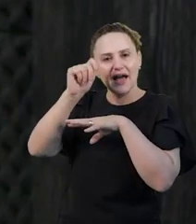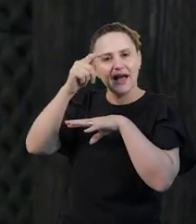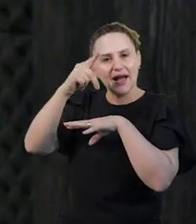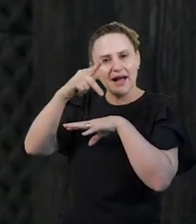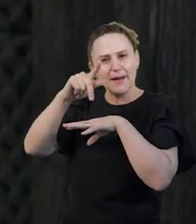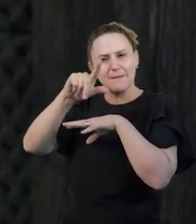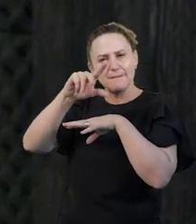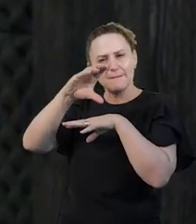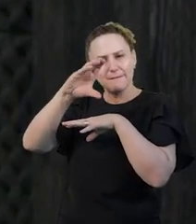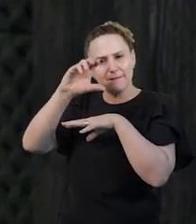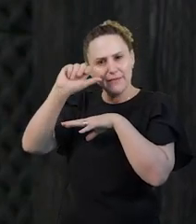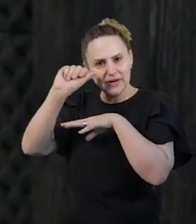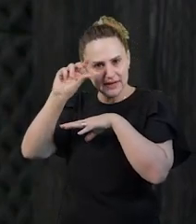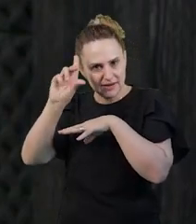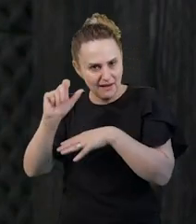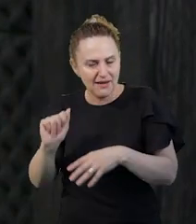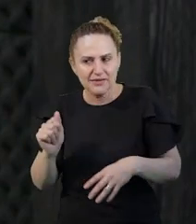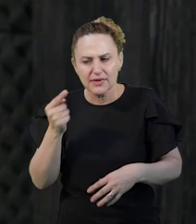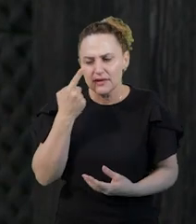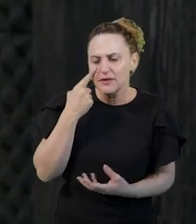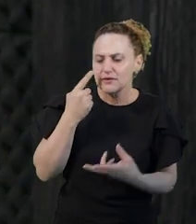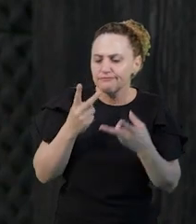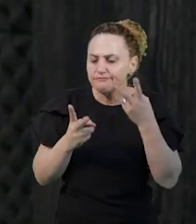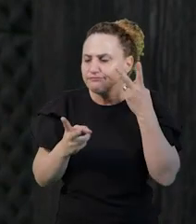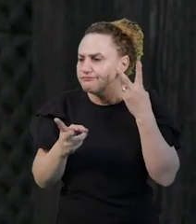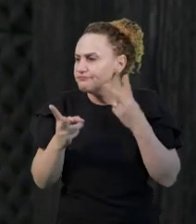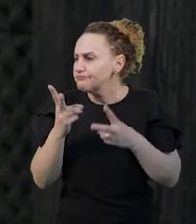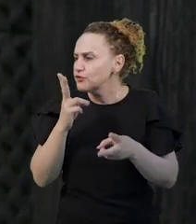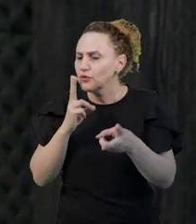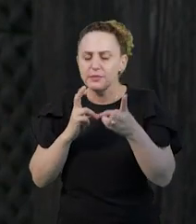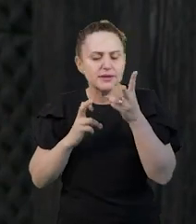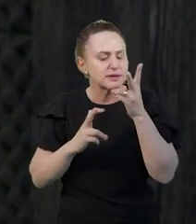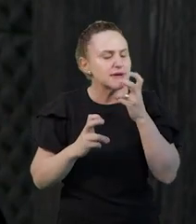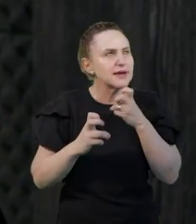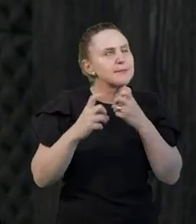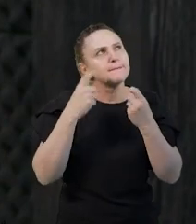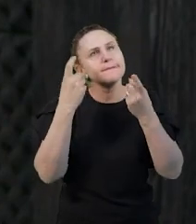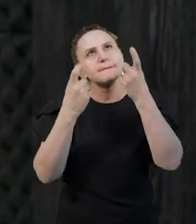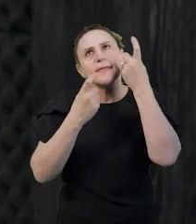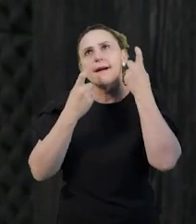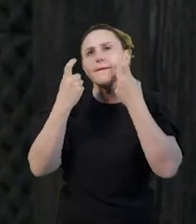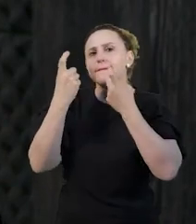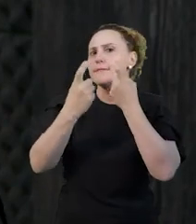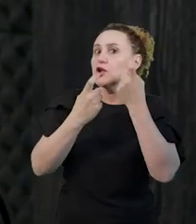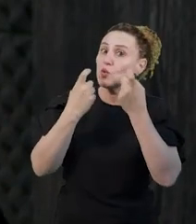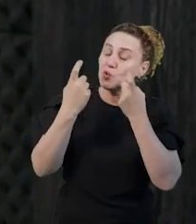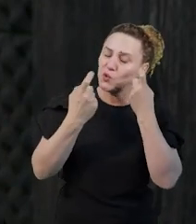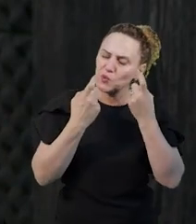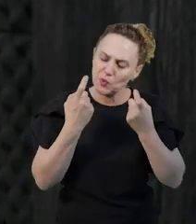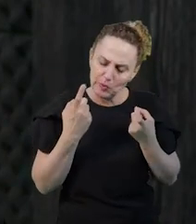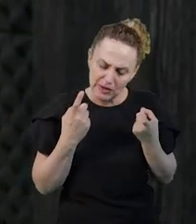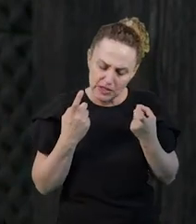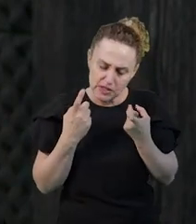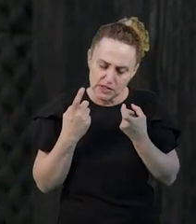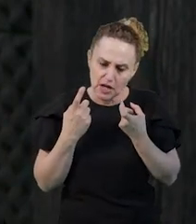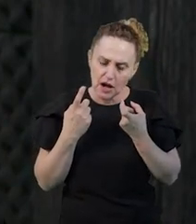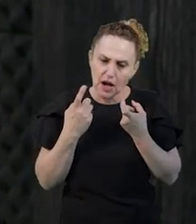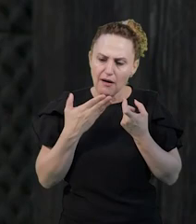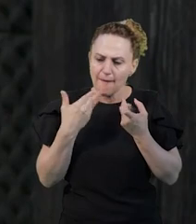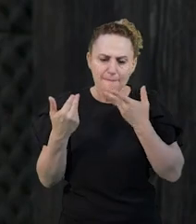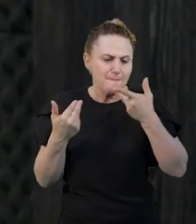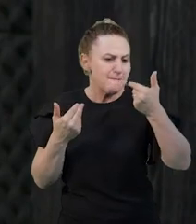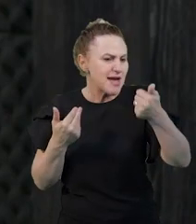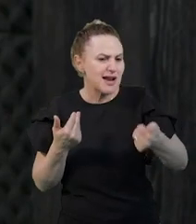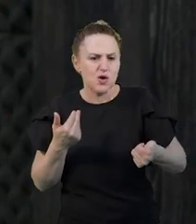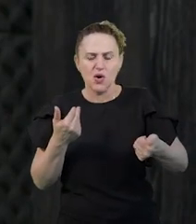educação básica, atualmente, a minha preocupação era outra. Eu fui movido por outra preocupação, é melhorar o